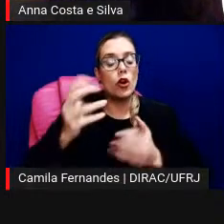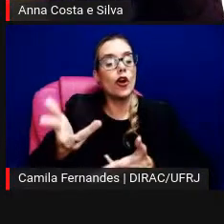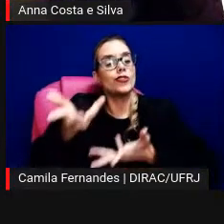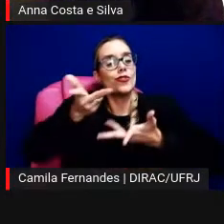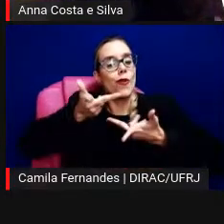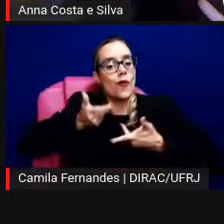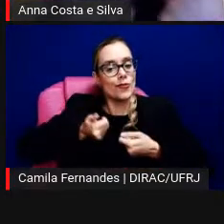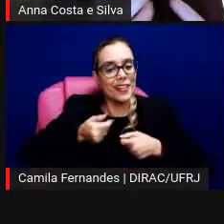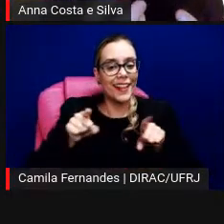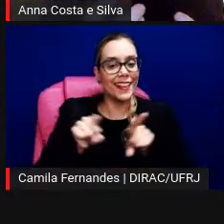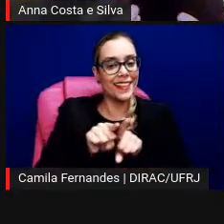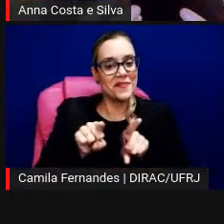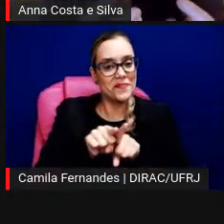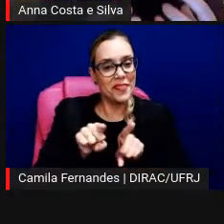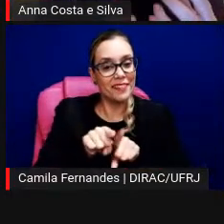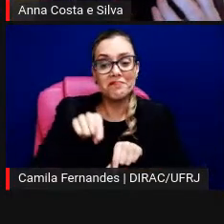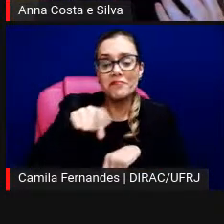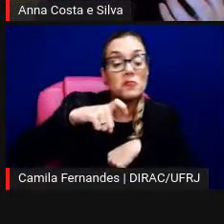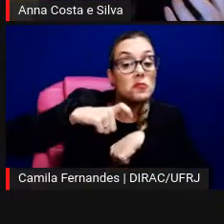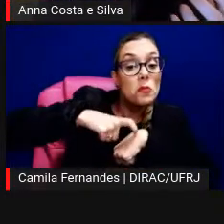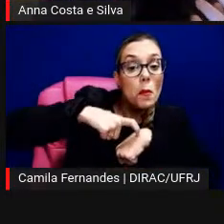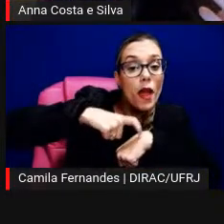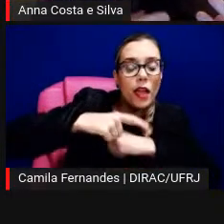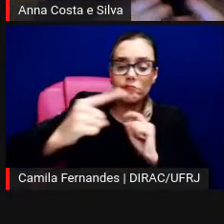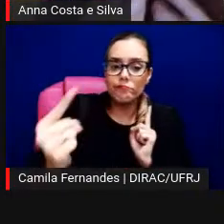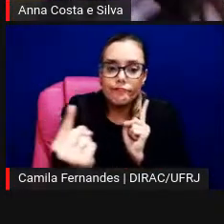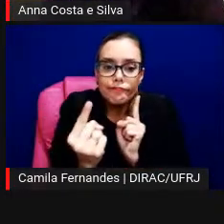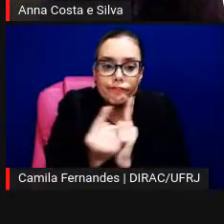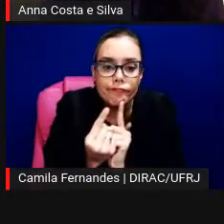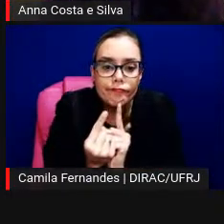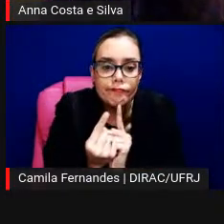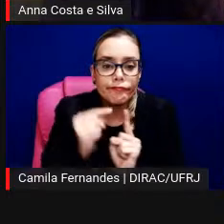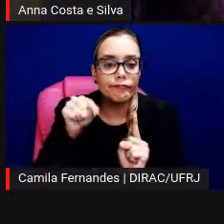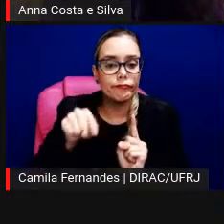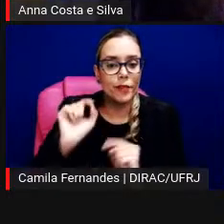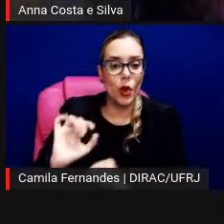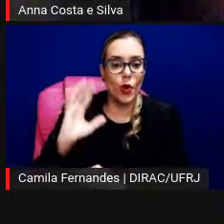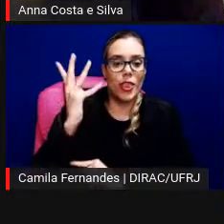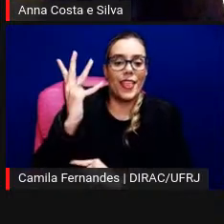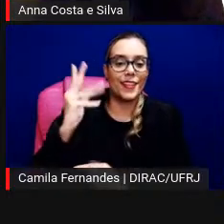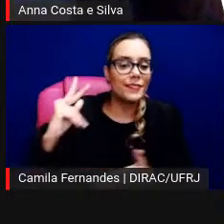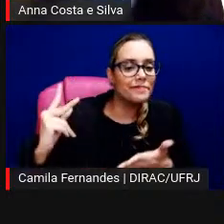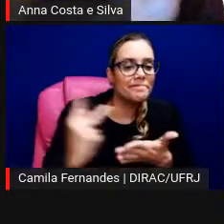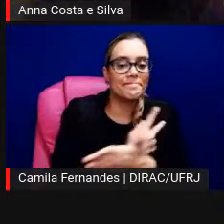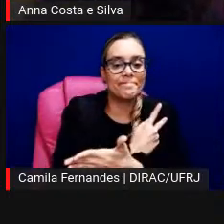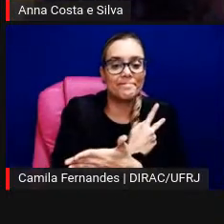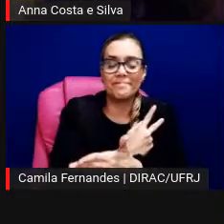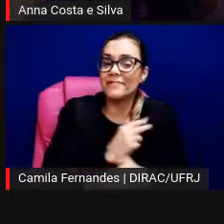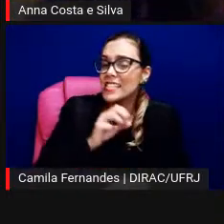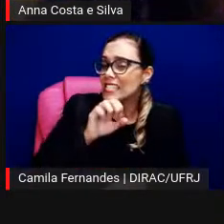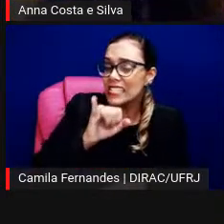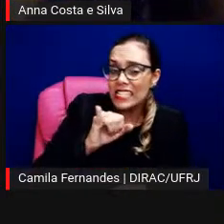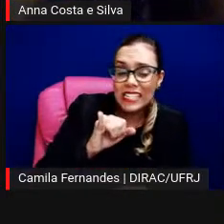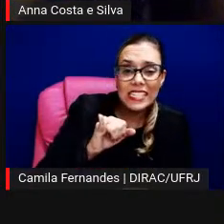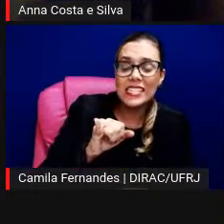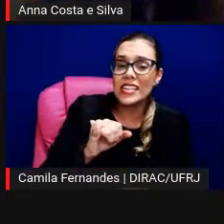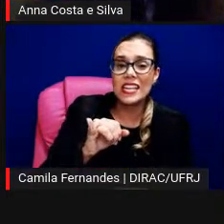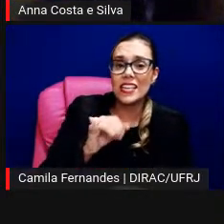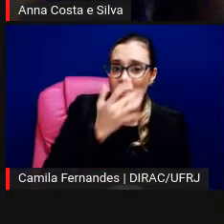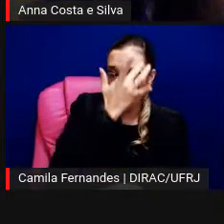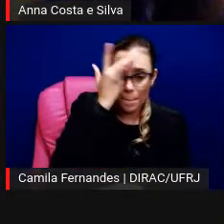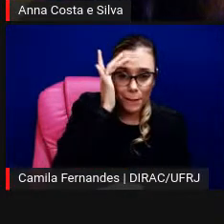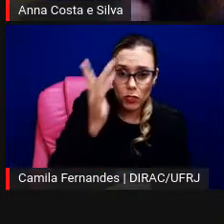acontecia no encontro. Seria impossível que esse trabalho existisse se não tivesse o visitante, né?